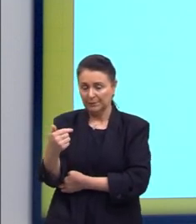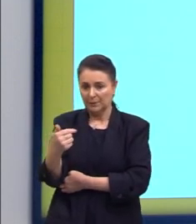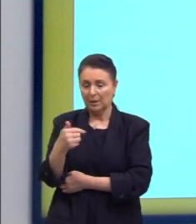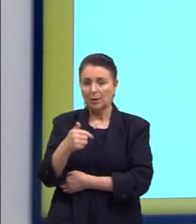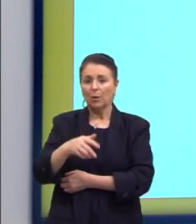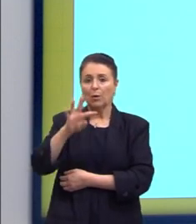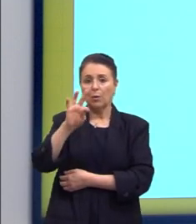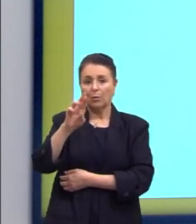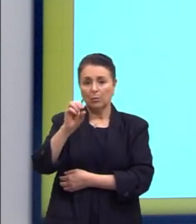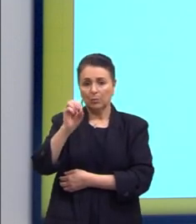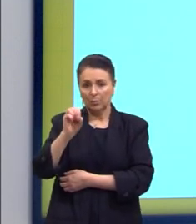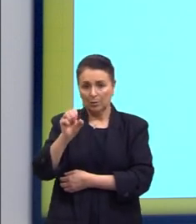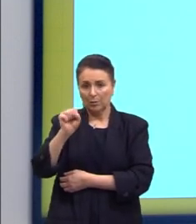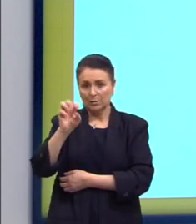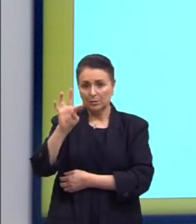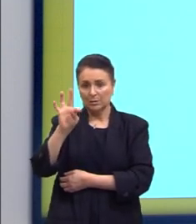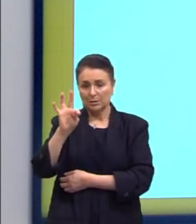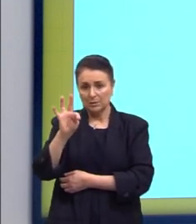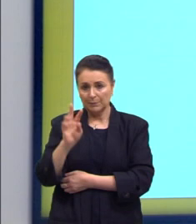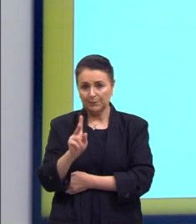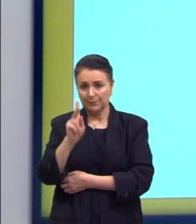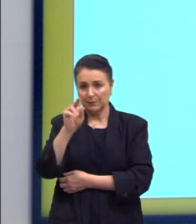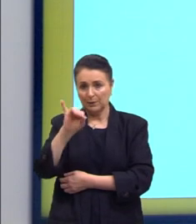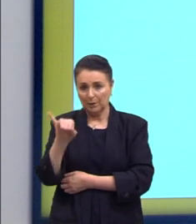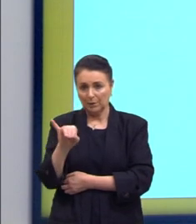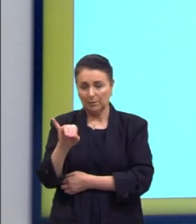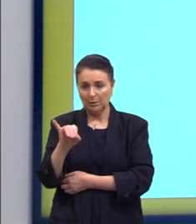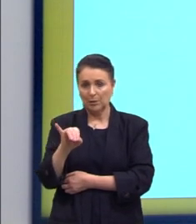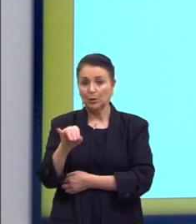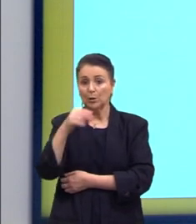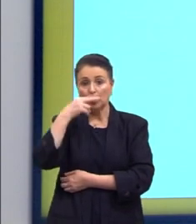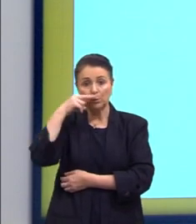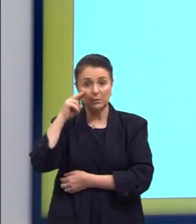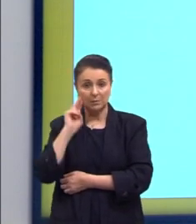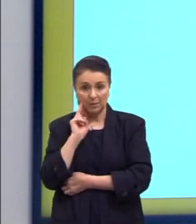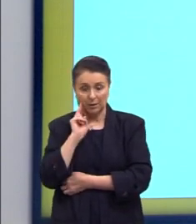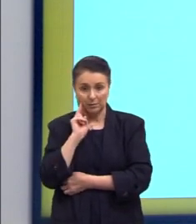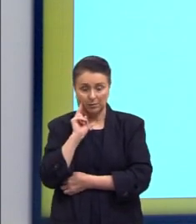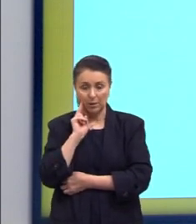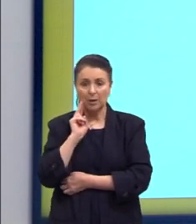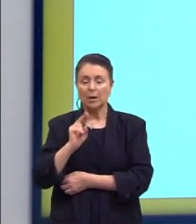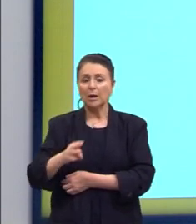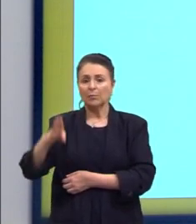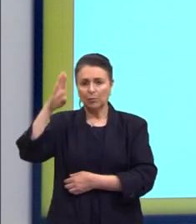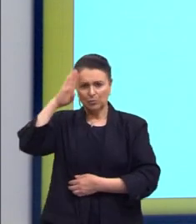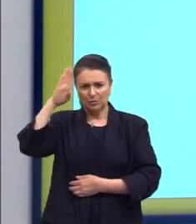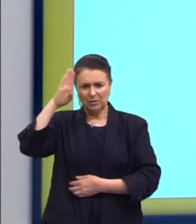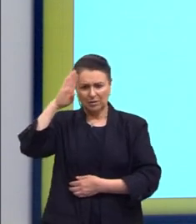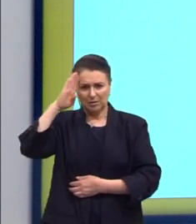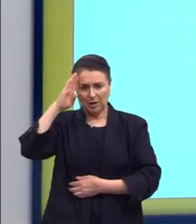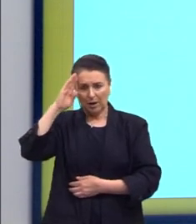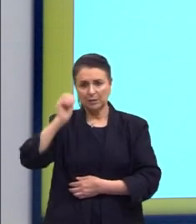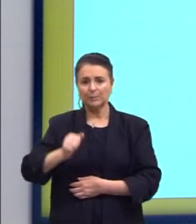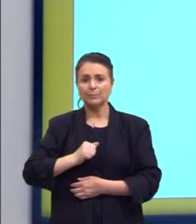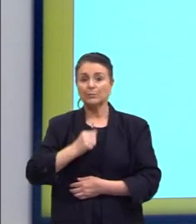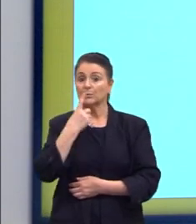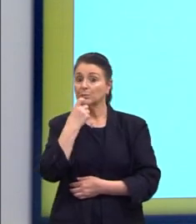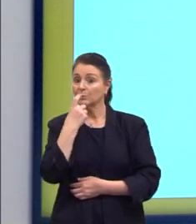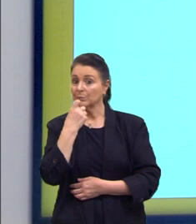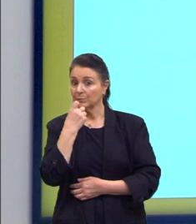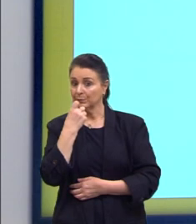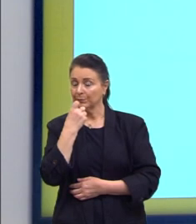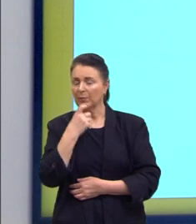Trotsky e Stalin foram revolucionários muito importantes. Trotsky foi um dos generais mais importantes do Exército Vermelho.